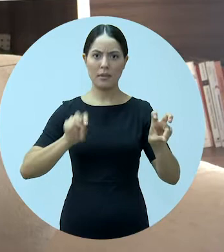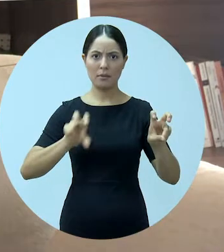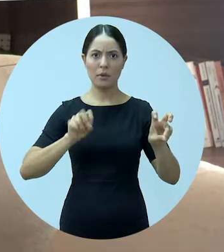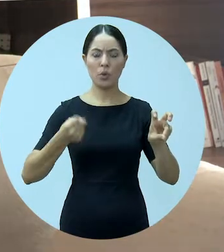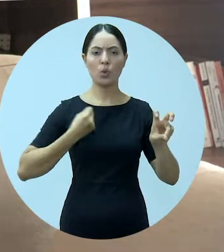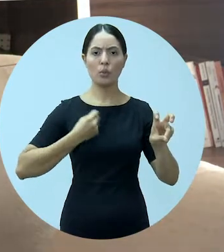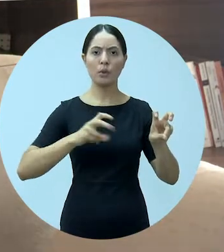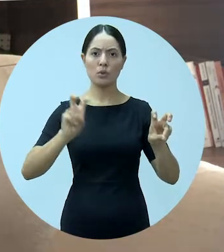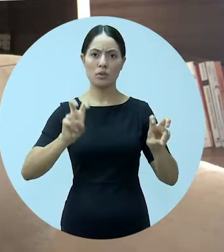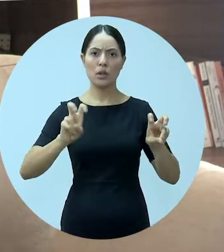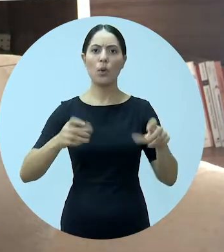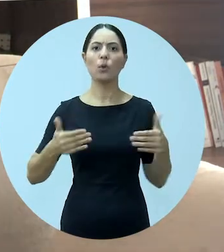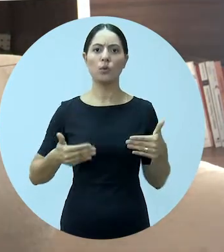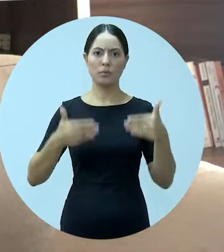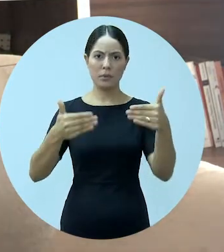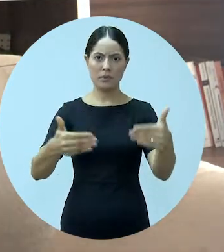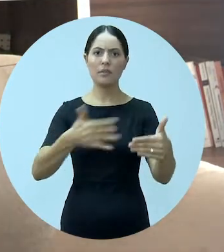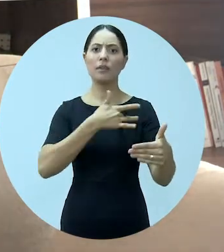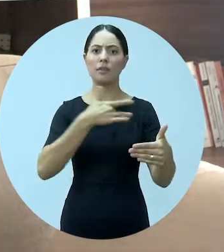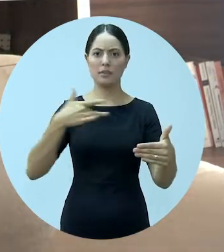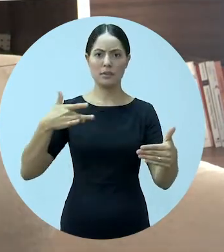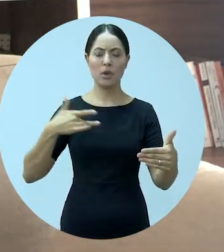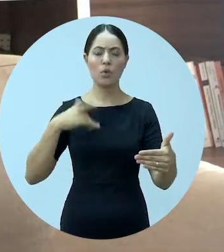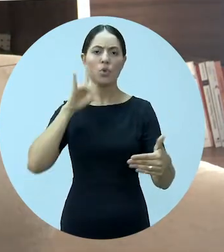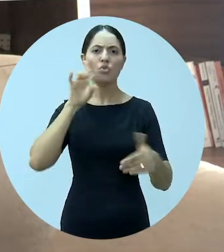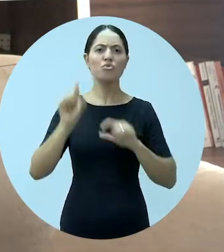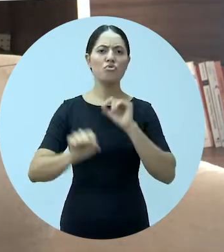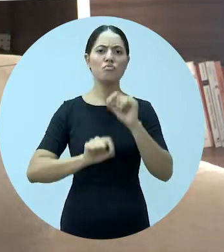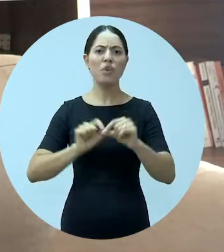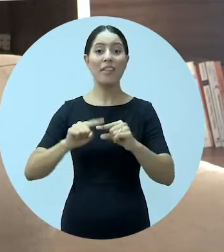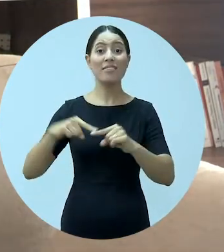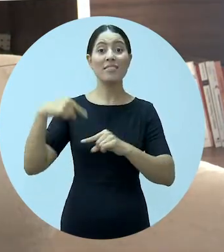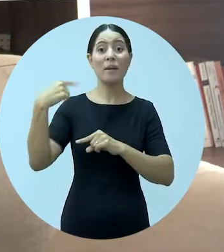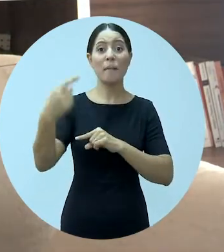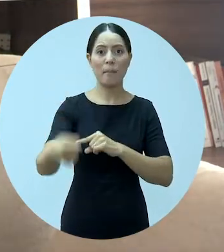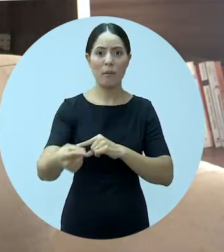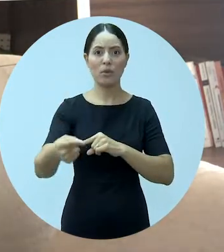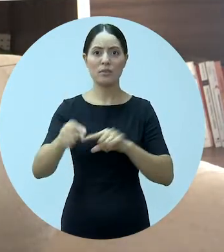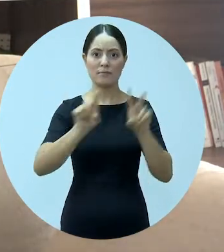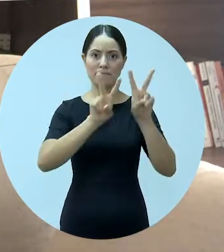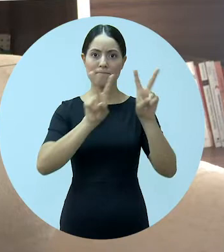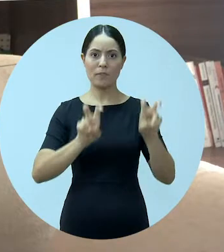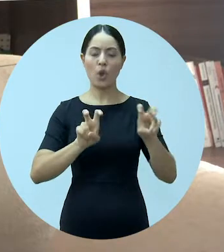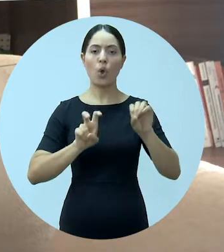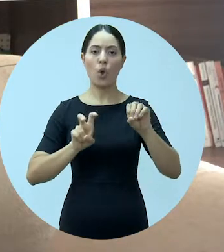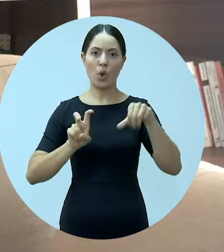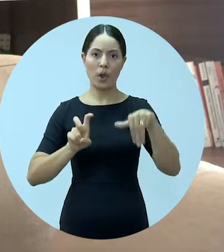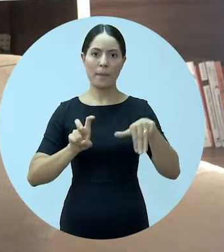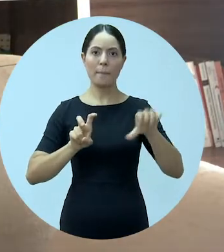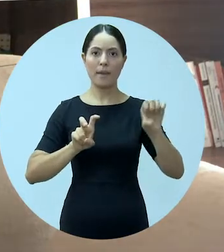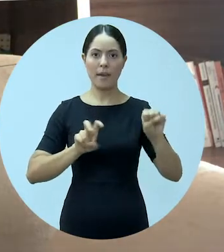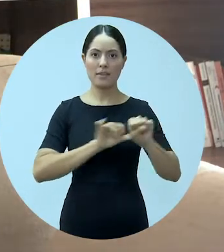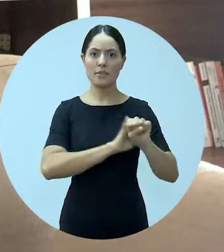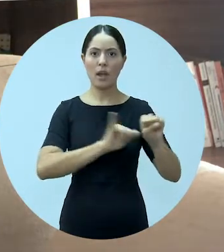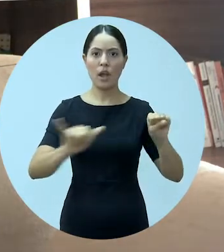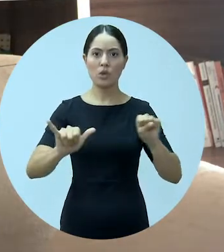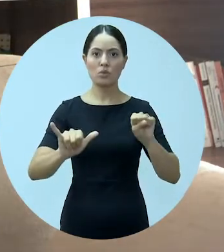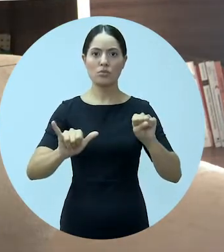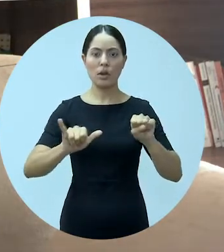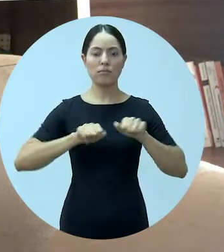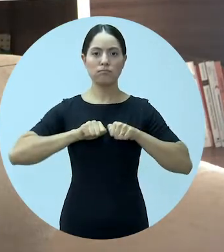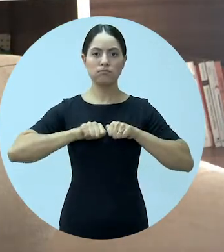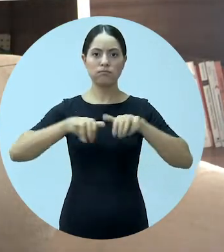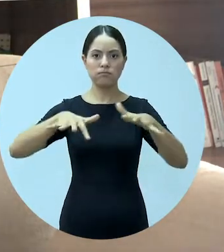5, publicado pelo Ministério da Saúde, no dia seguinte, a OMS, a Organização Mundial da